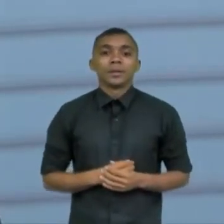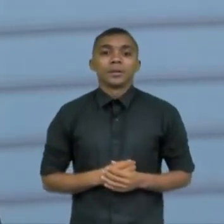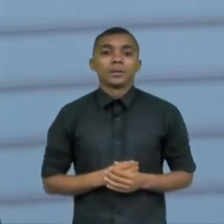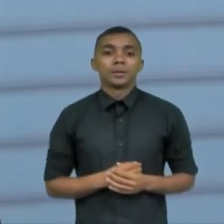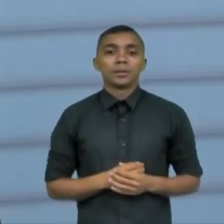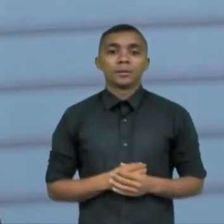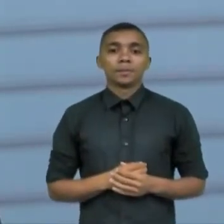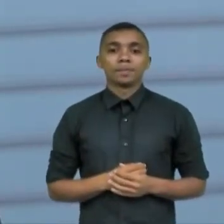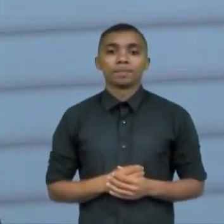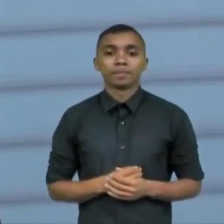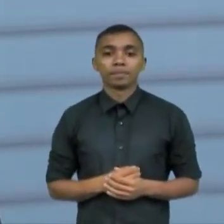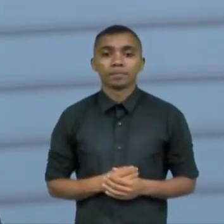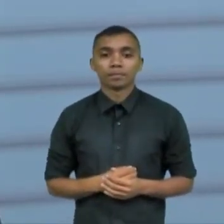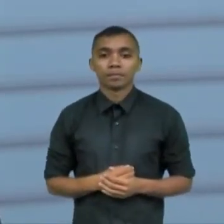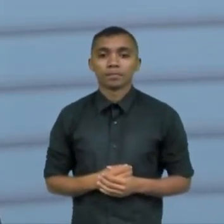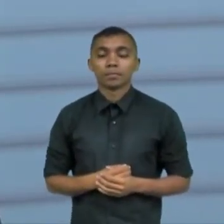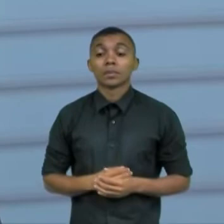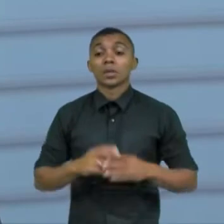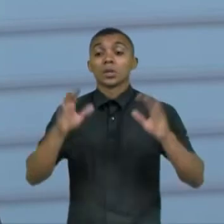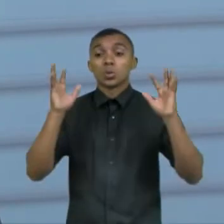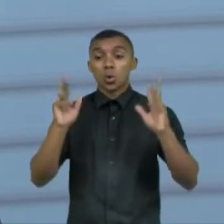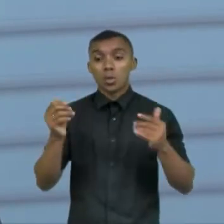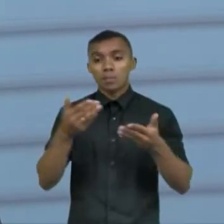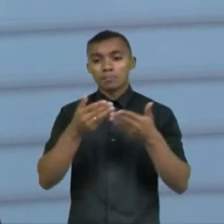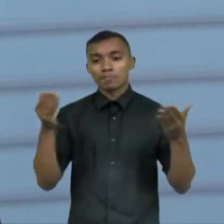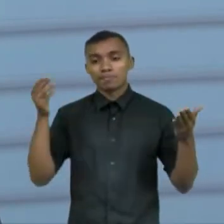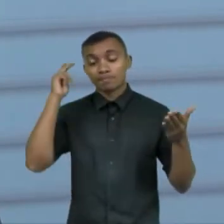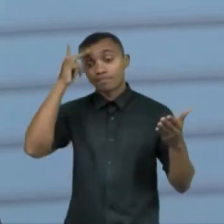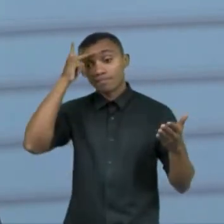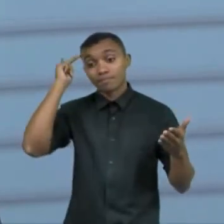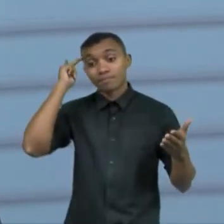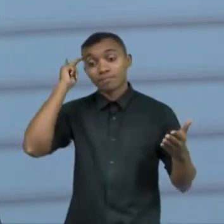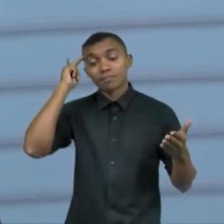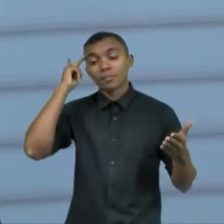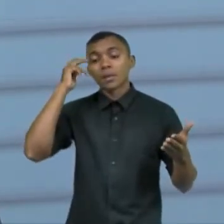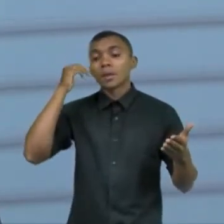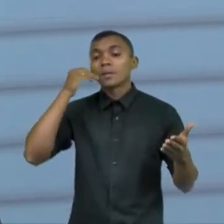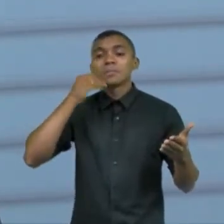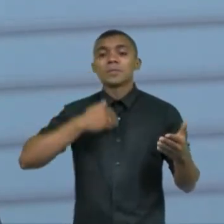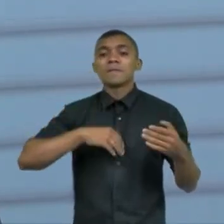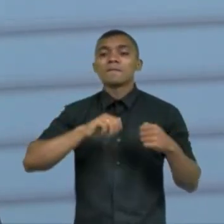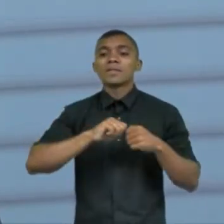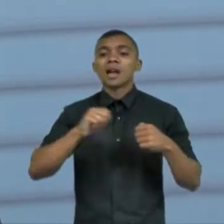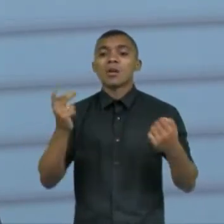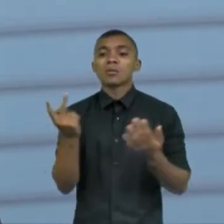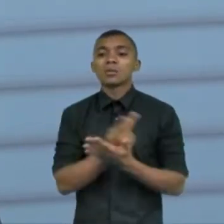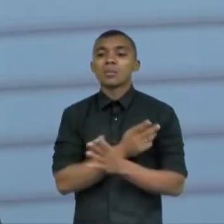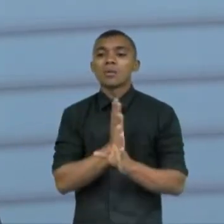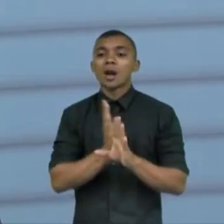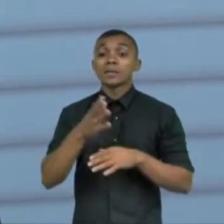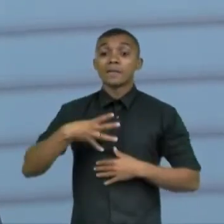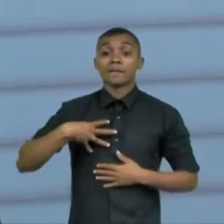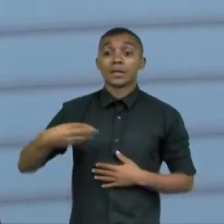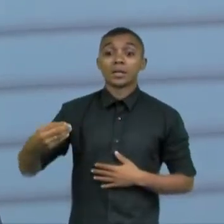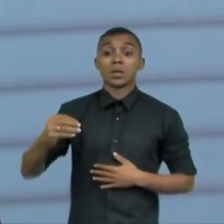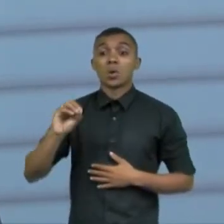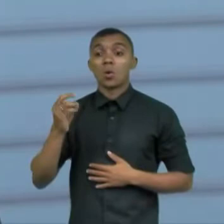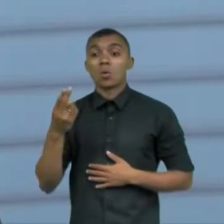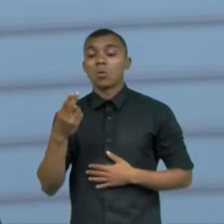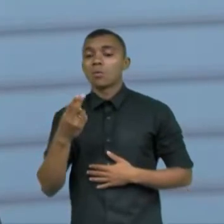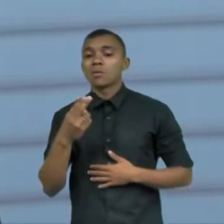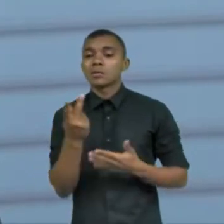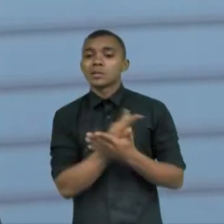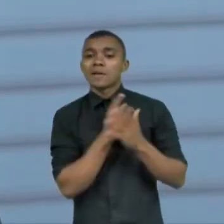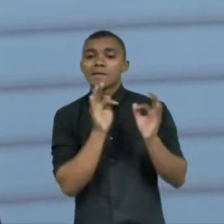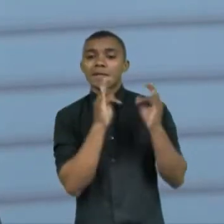todos os meus clientes todas as pessoas que chegam até mim me dizendo que tiveram um diagnóstico do filho ou de algum parente próximo de